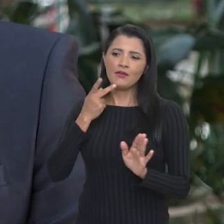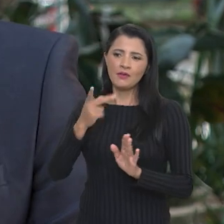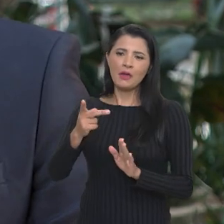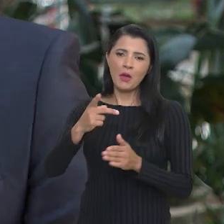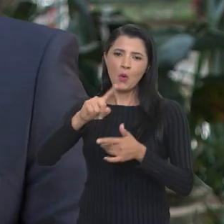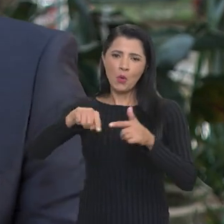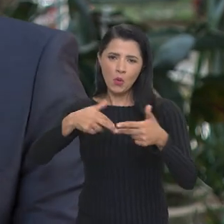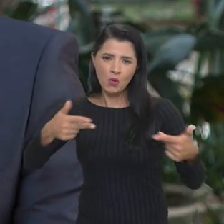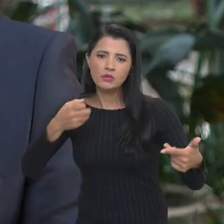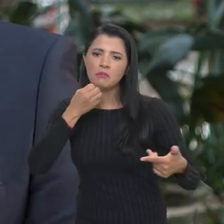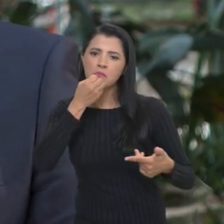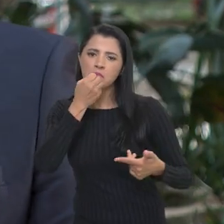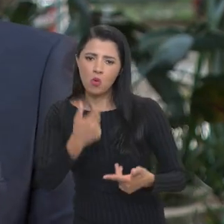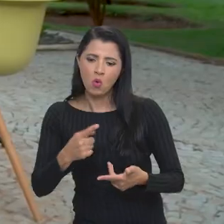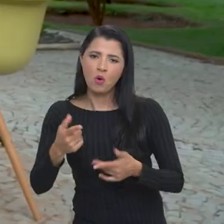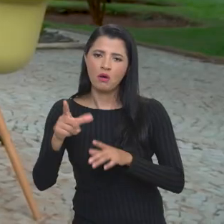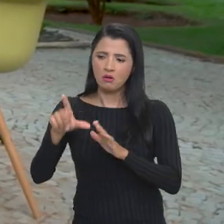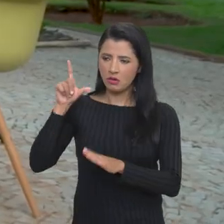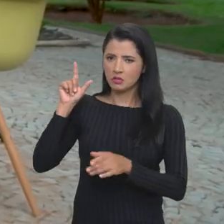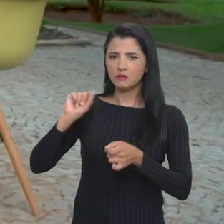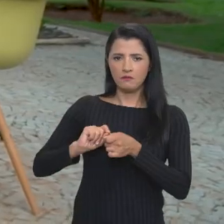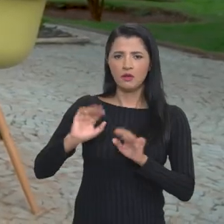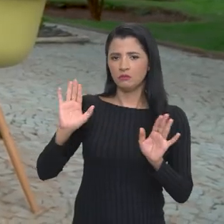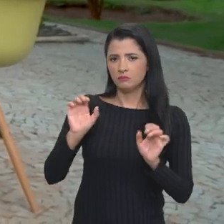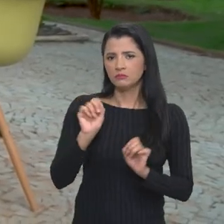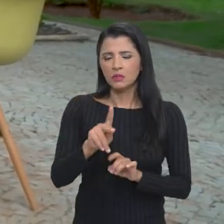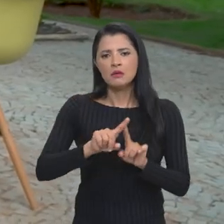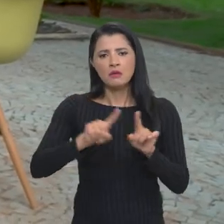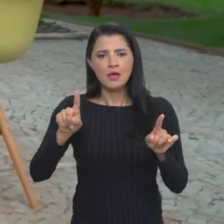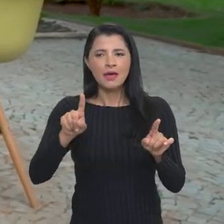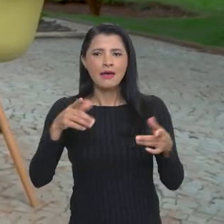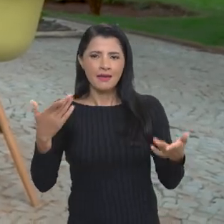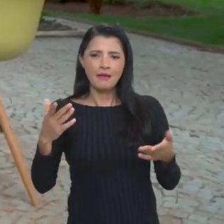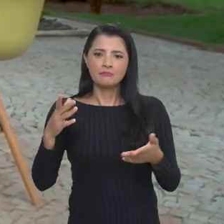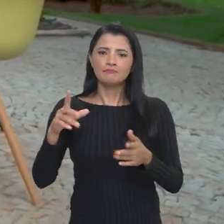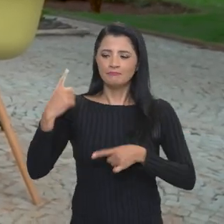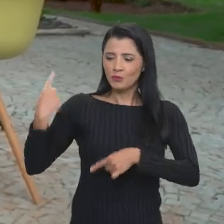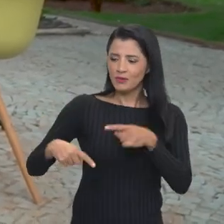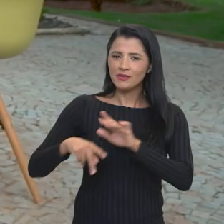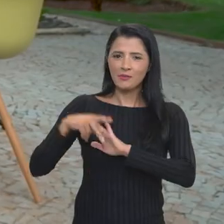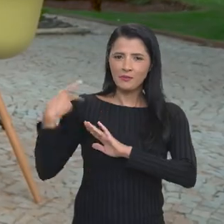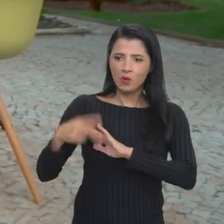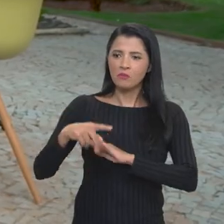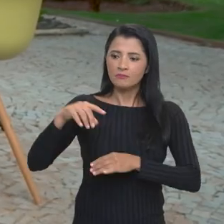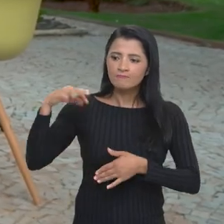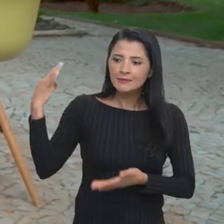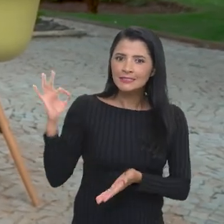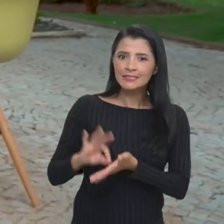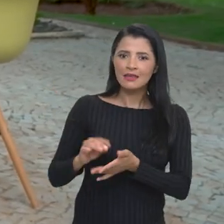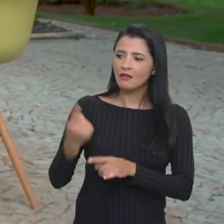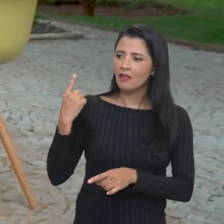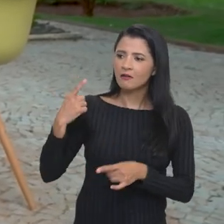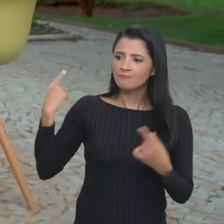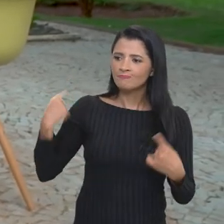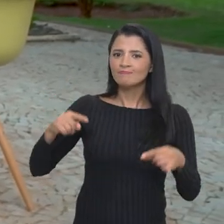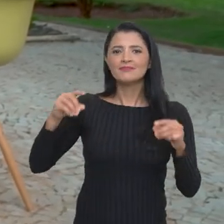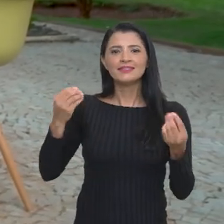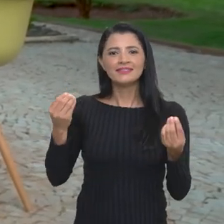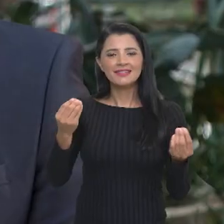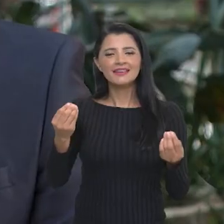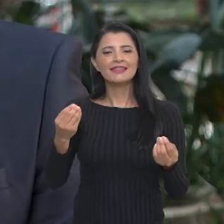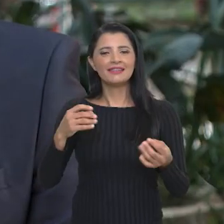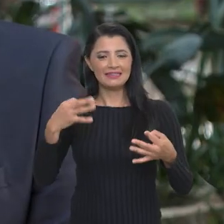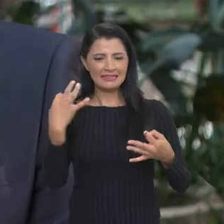não só reproduzindo políticas que foram assertivas lá atrás, mas nesse novo momento, nesse novo contexto que está